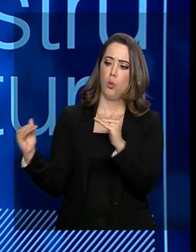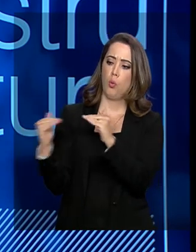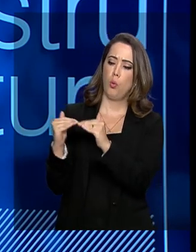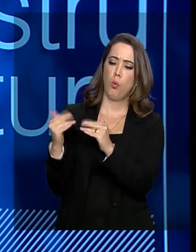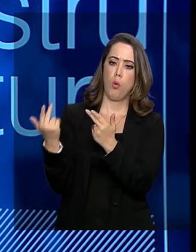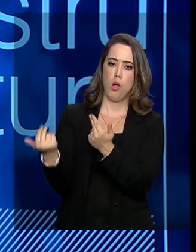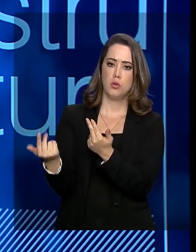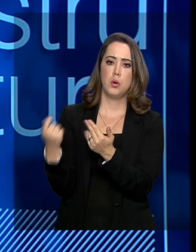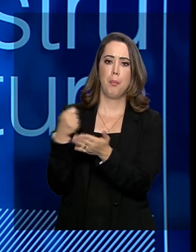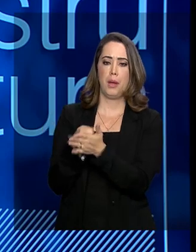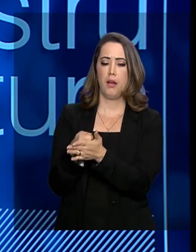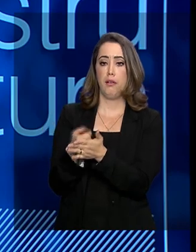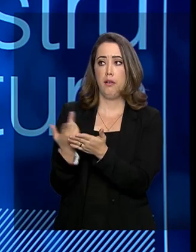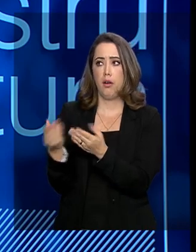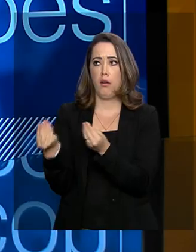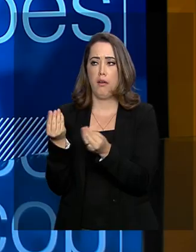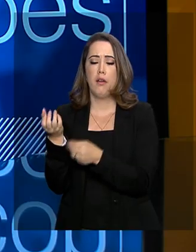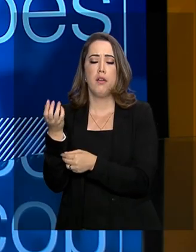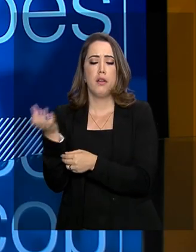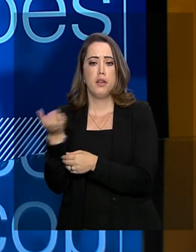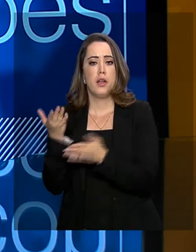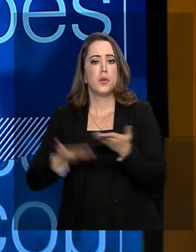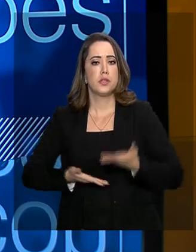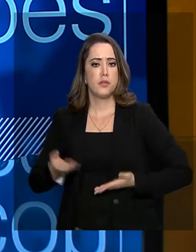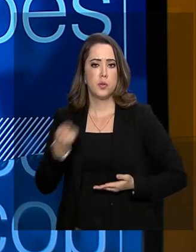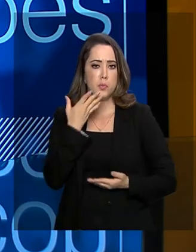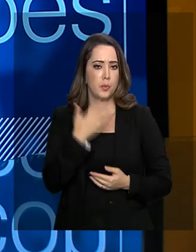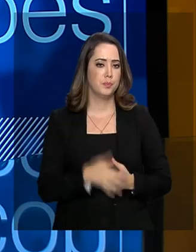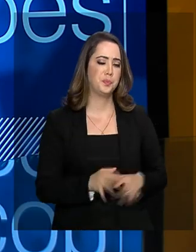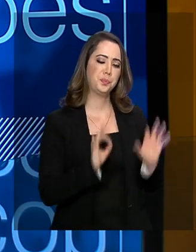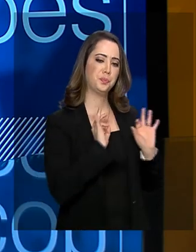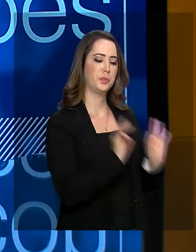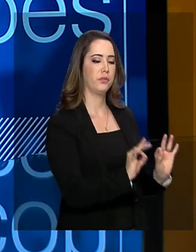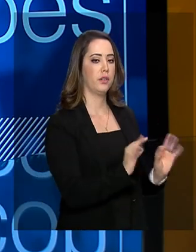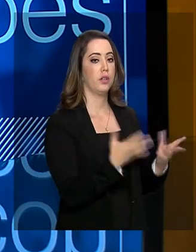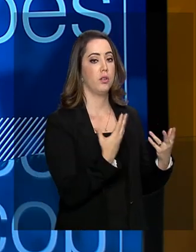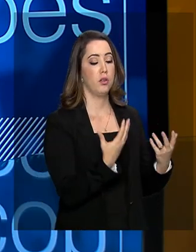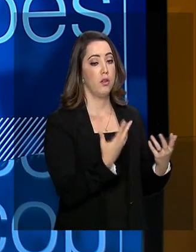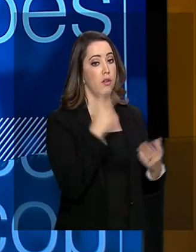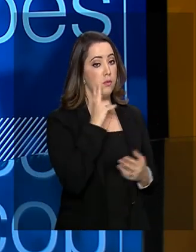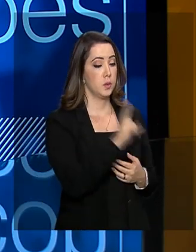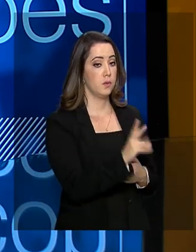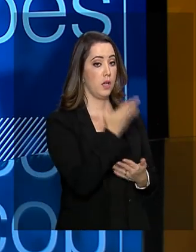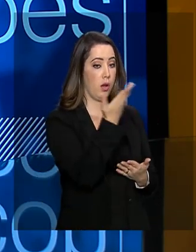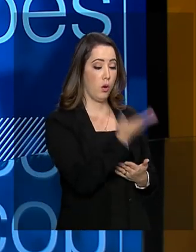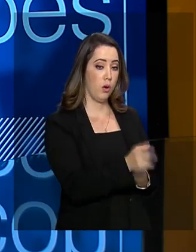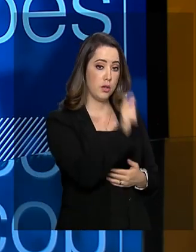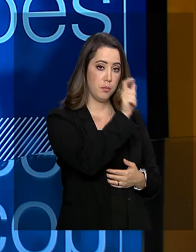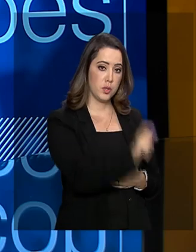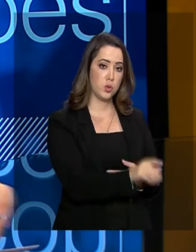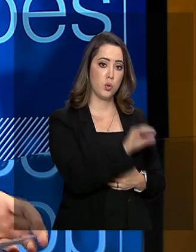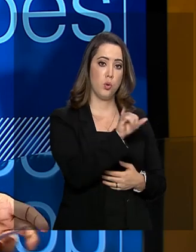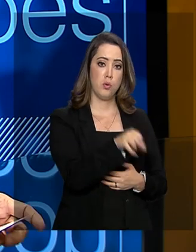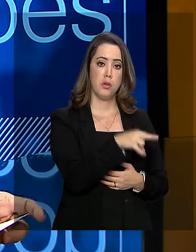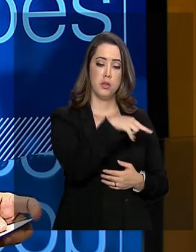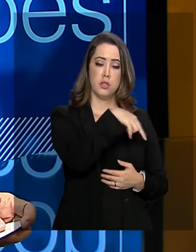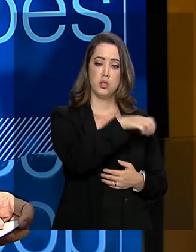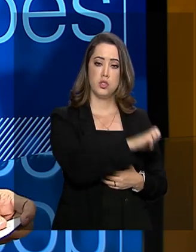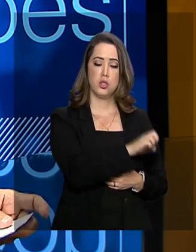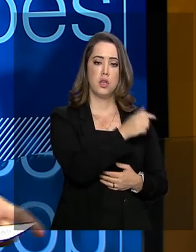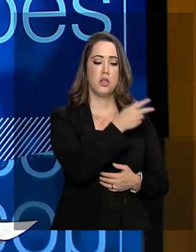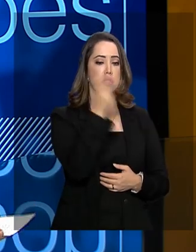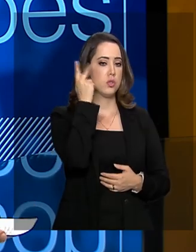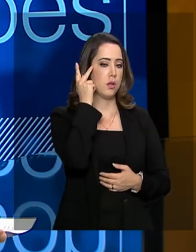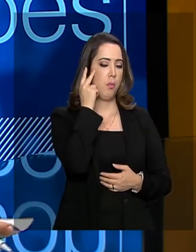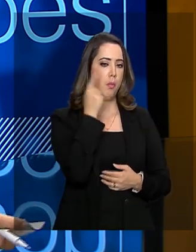que ele estava imaginando quando ele paga a tarifa. Perfeito. Vamos agora ouvir a Jane de Jesus, ela é de São Paulo. Ela vai trazer uma